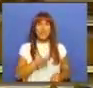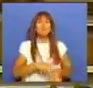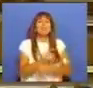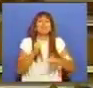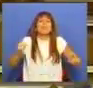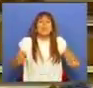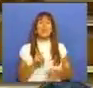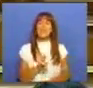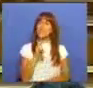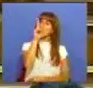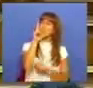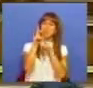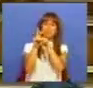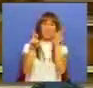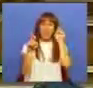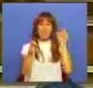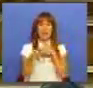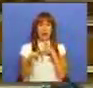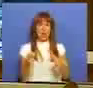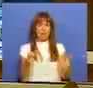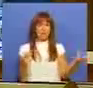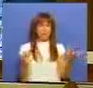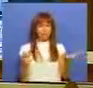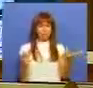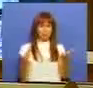porque uma seta vale tanta desgraça?